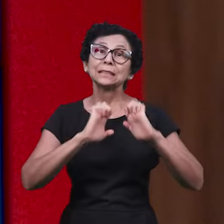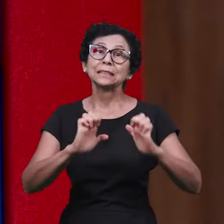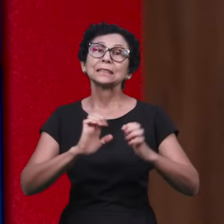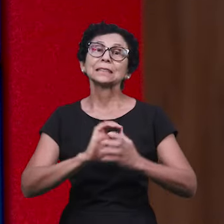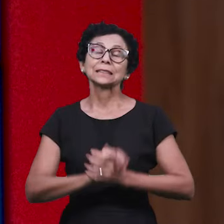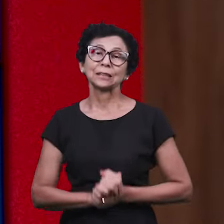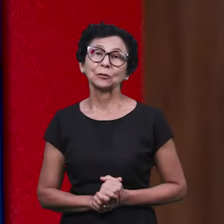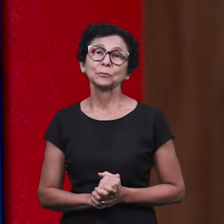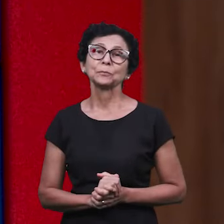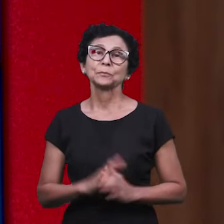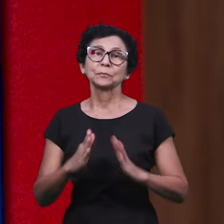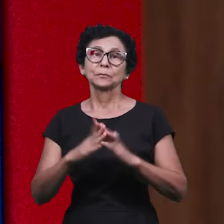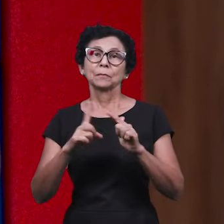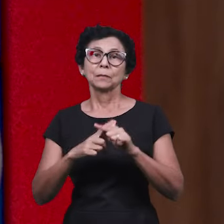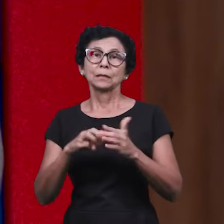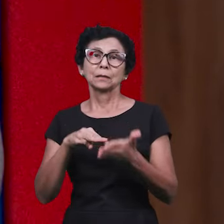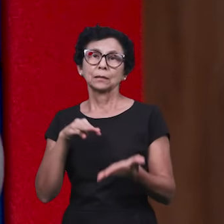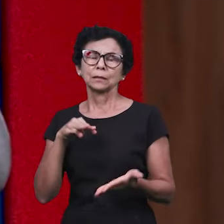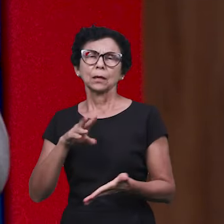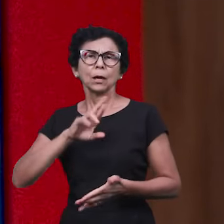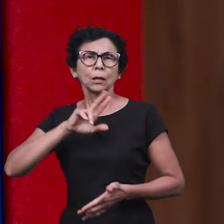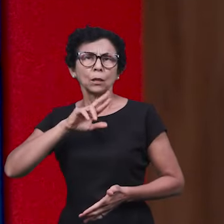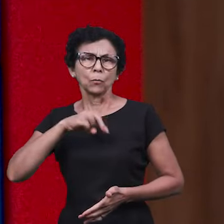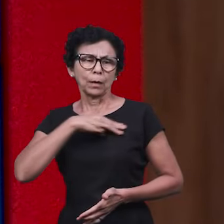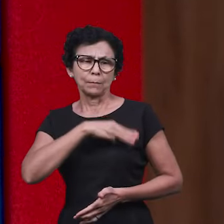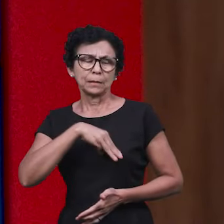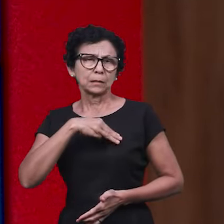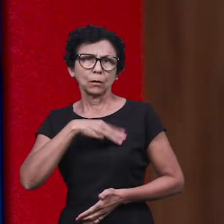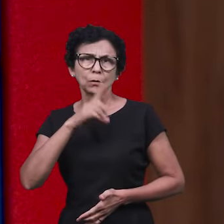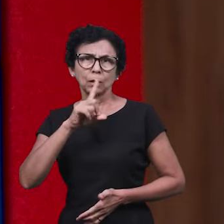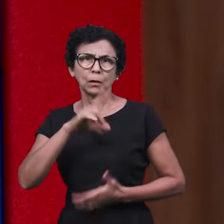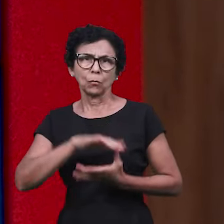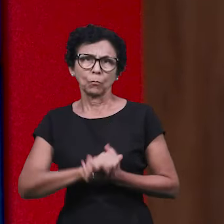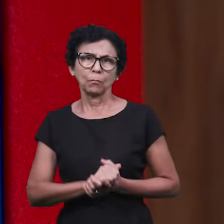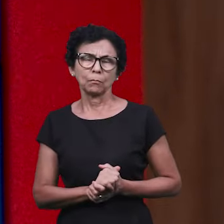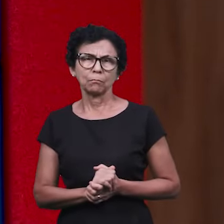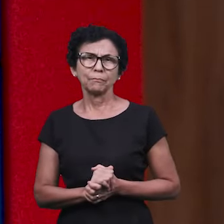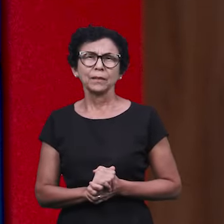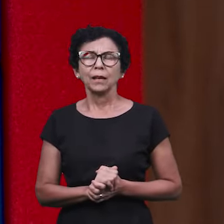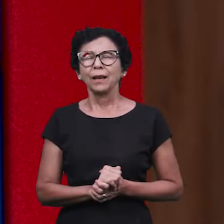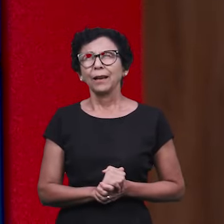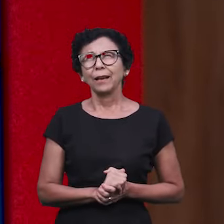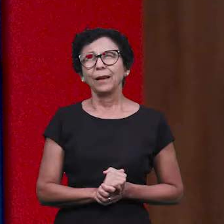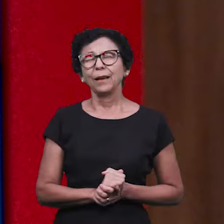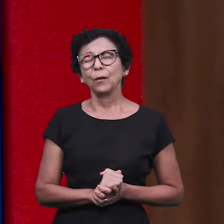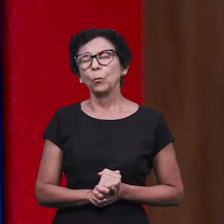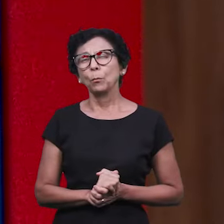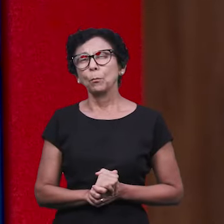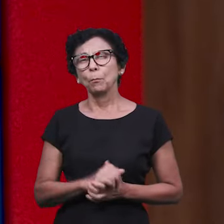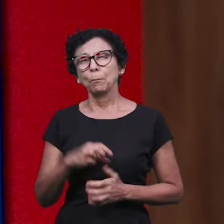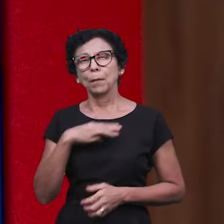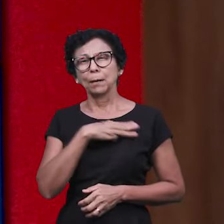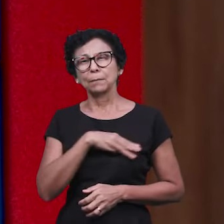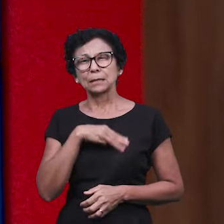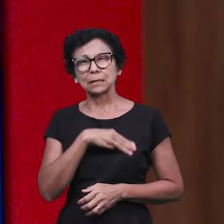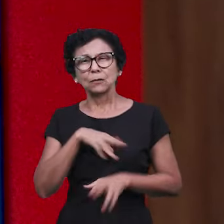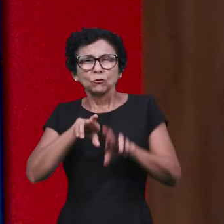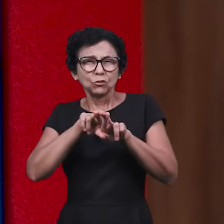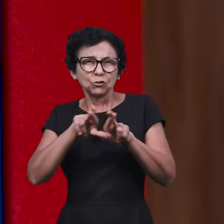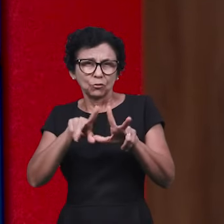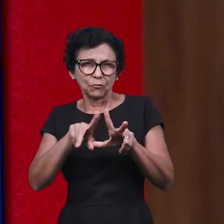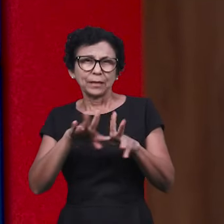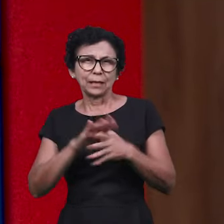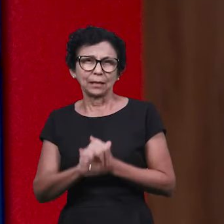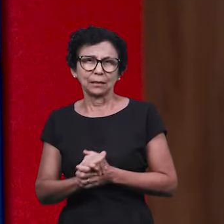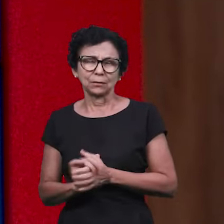Evangelização Transamazônica da Igreja Cristã Maranata. Não é a missão amazônica, tá? É a Transamazônica. É um momento diferente que você vai